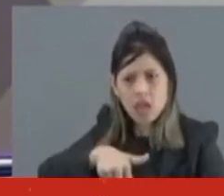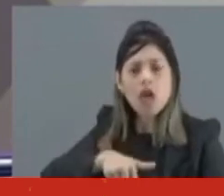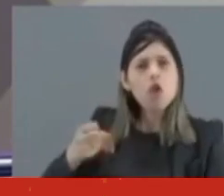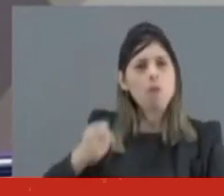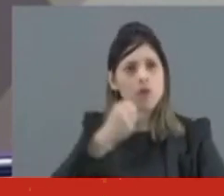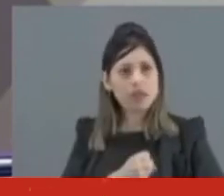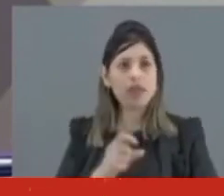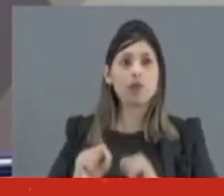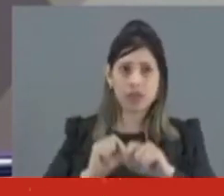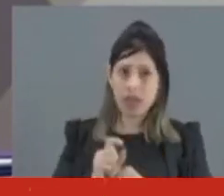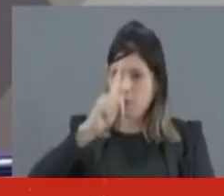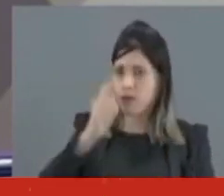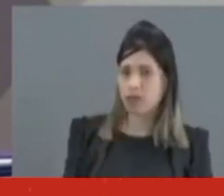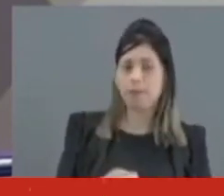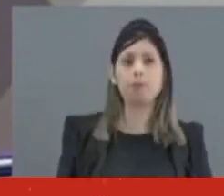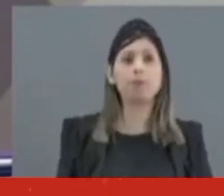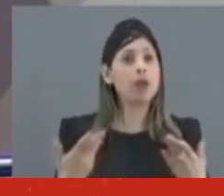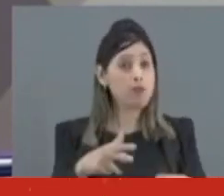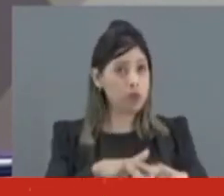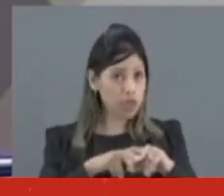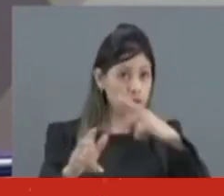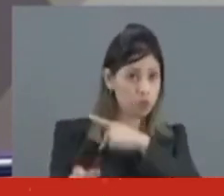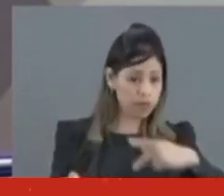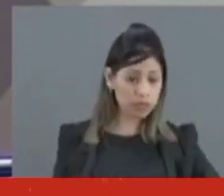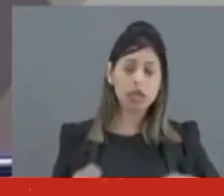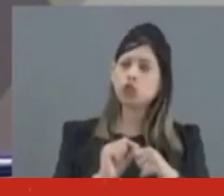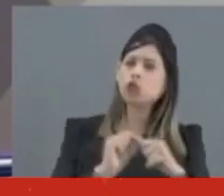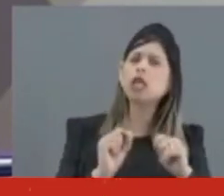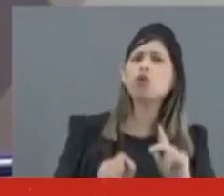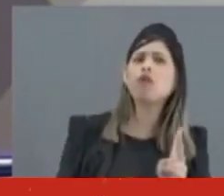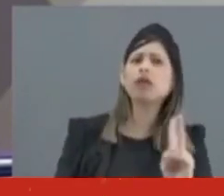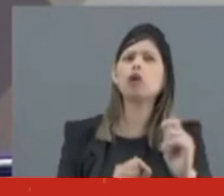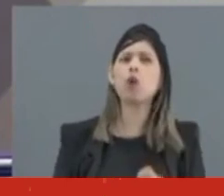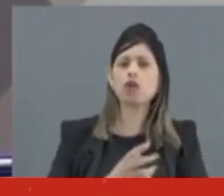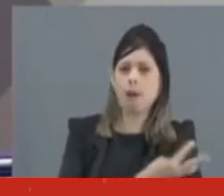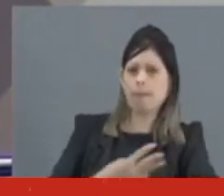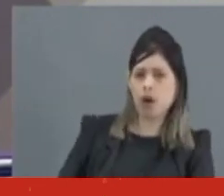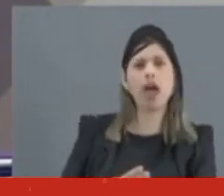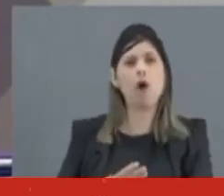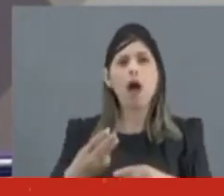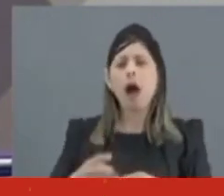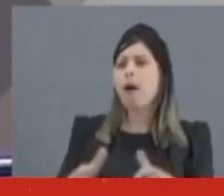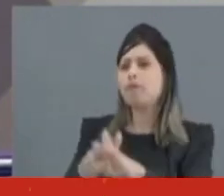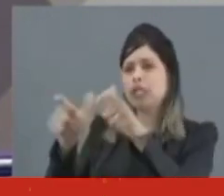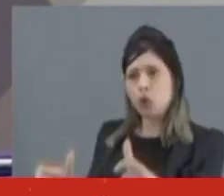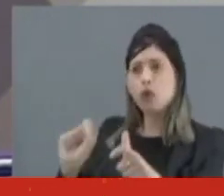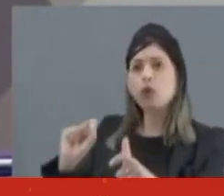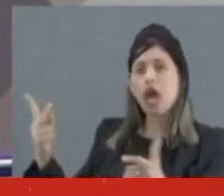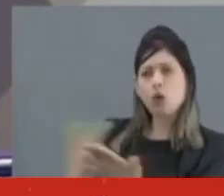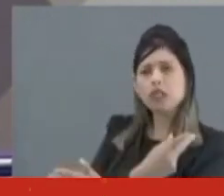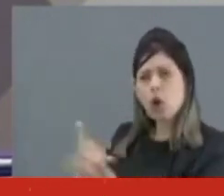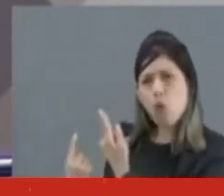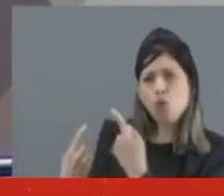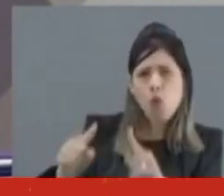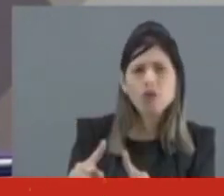perene e autoritária. O então presidente tem responsabilidade direta, como mentor moral, por grande parte dos ataques perpetrados a